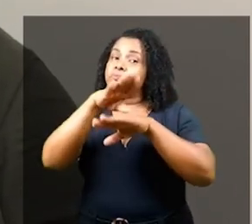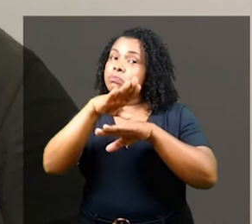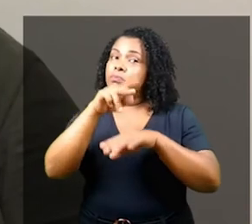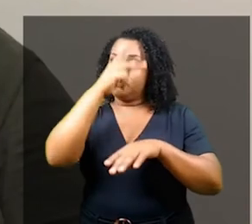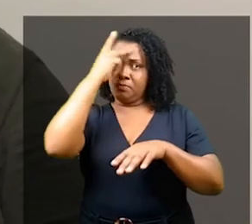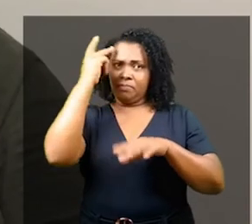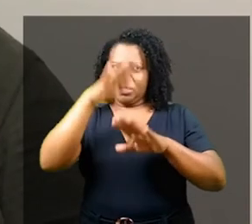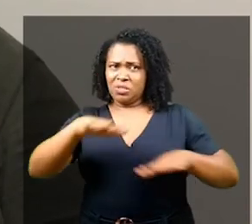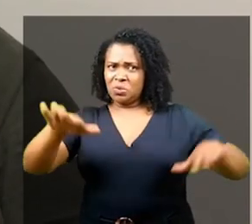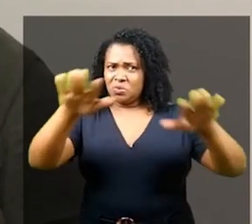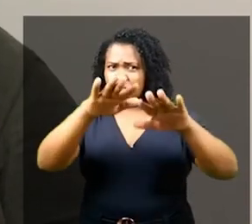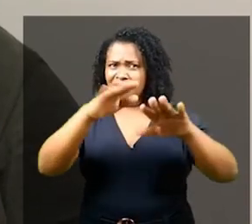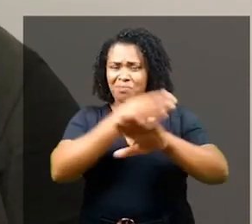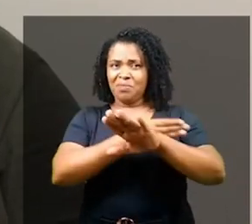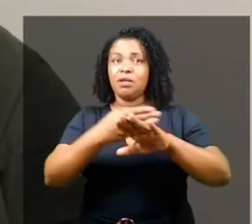seus racismos.